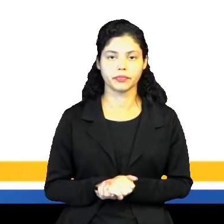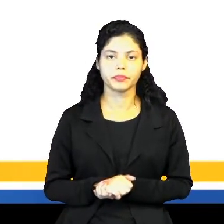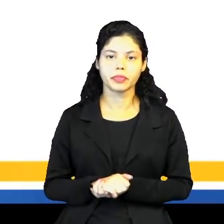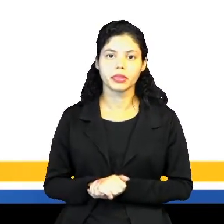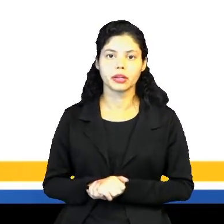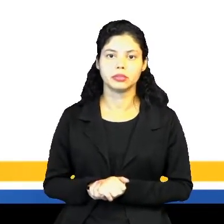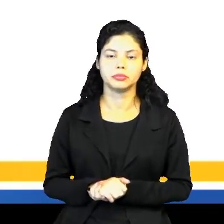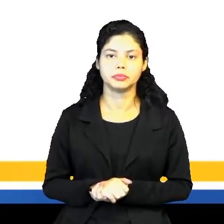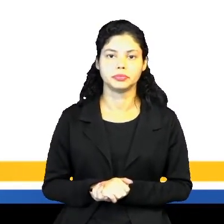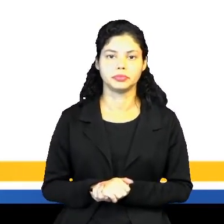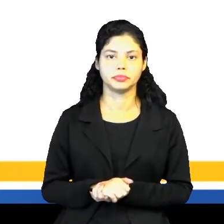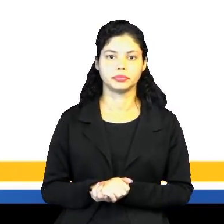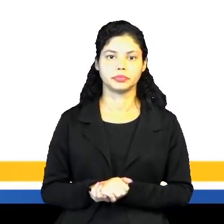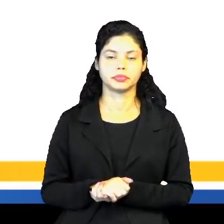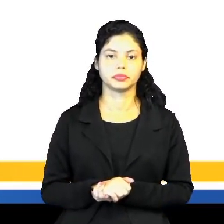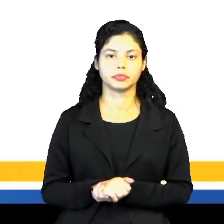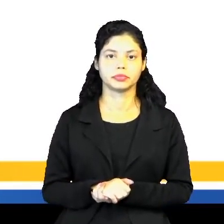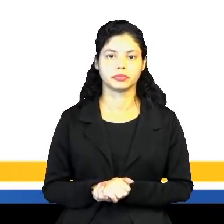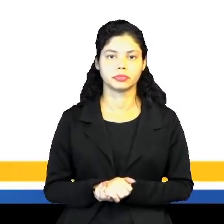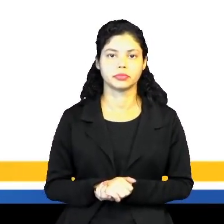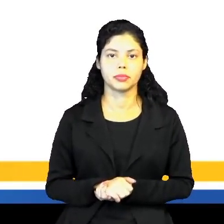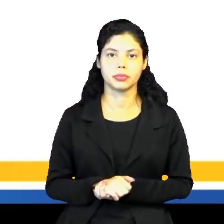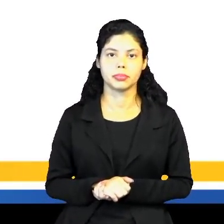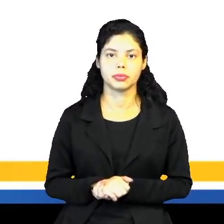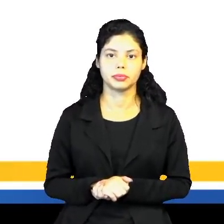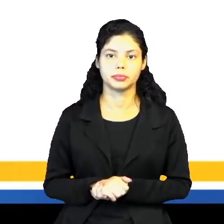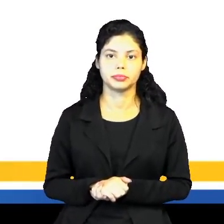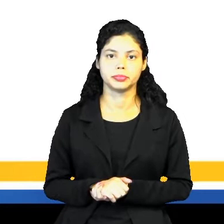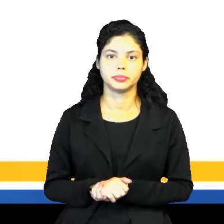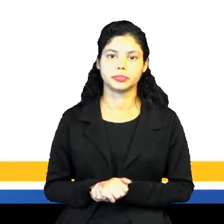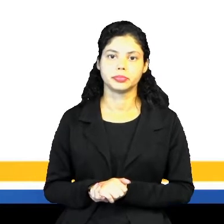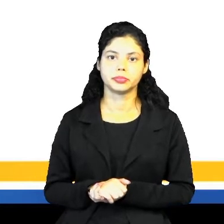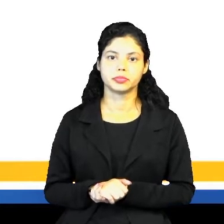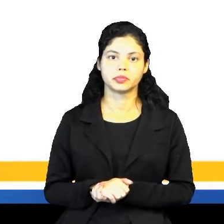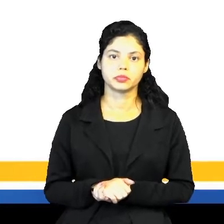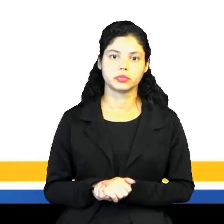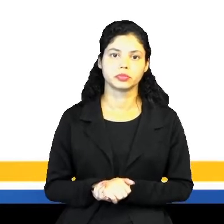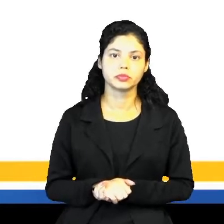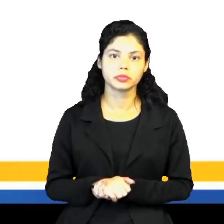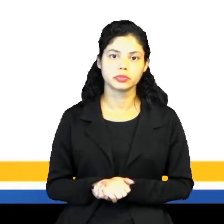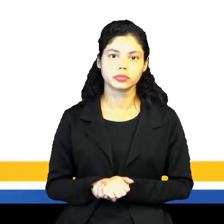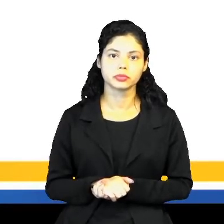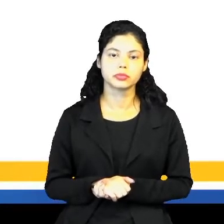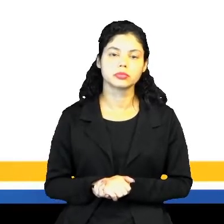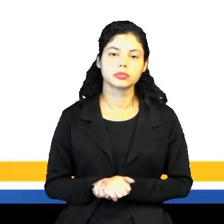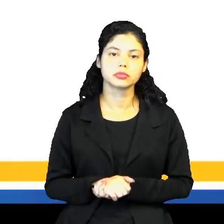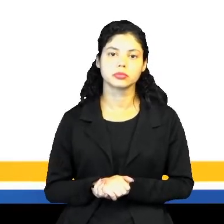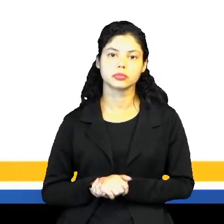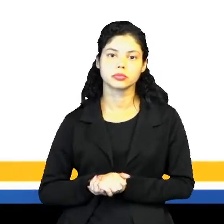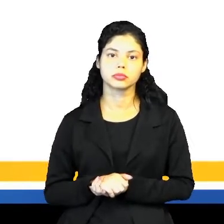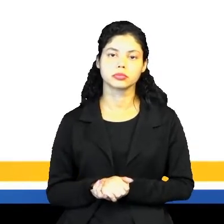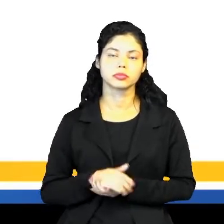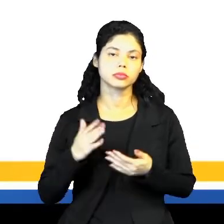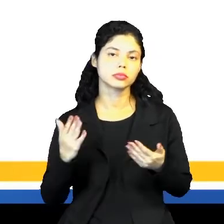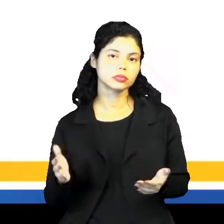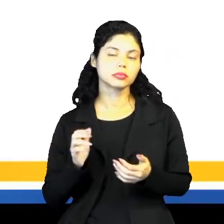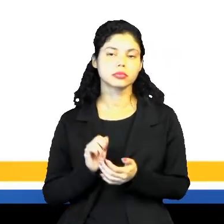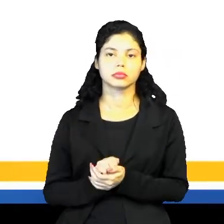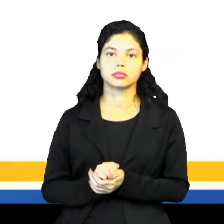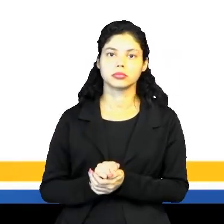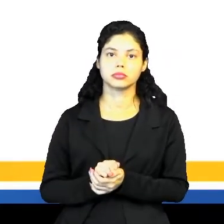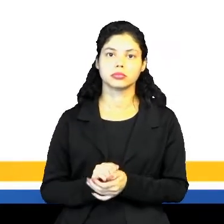La notícia no tipo textual informativo que narra um leite atual e de interesse público. Então, galerinha,